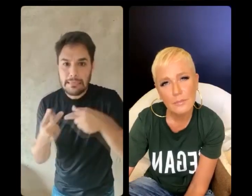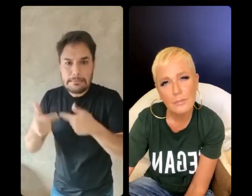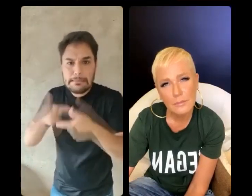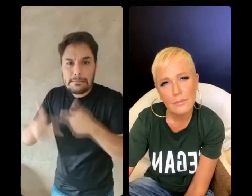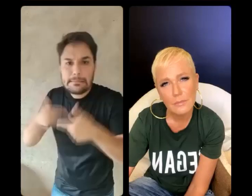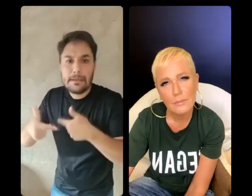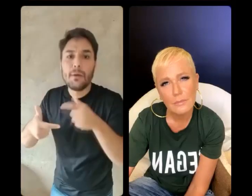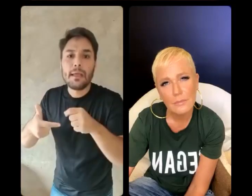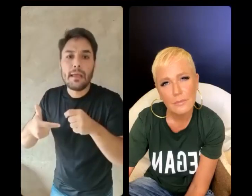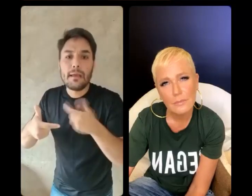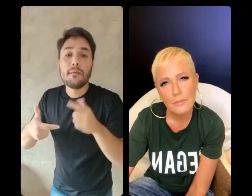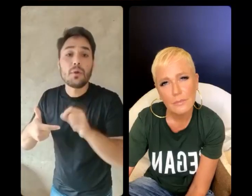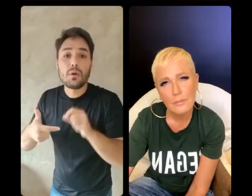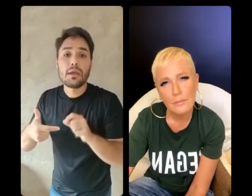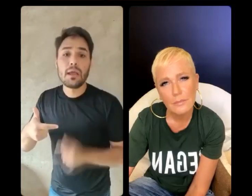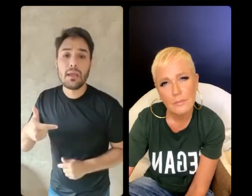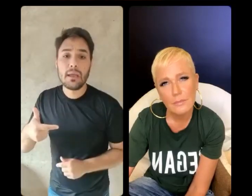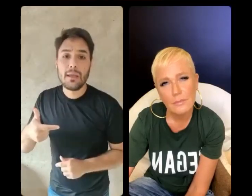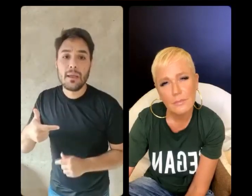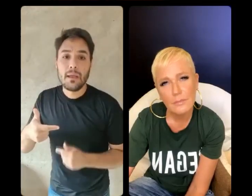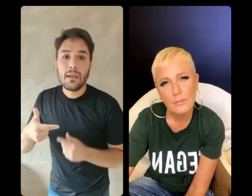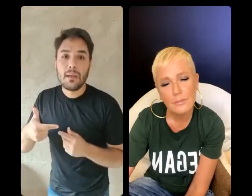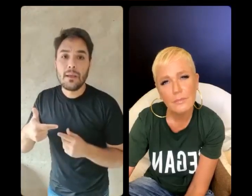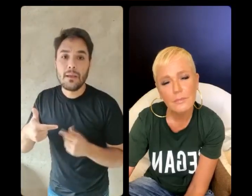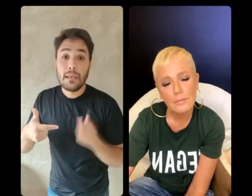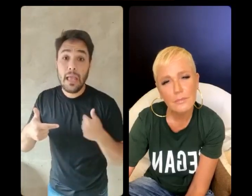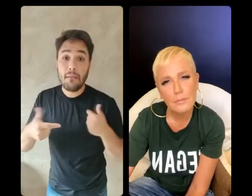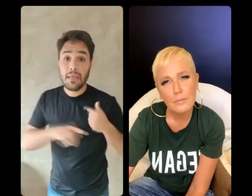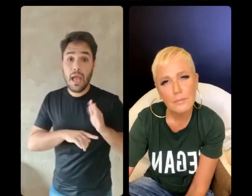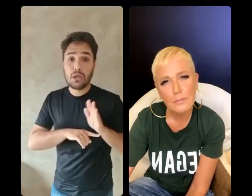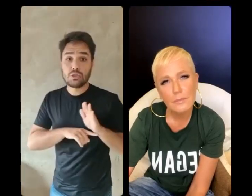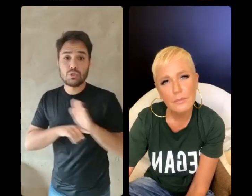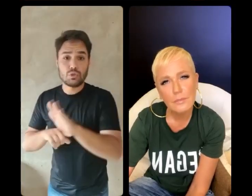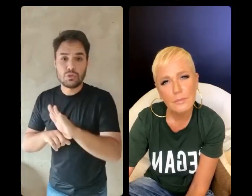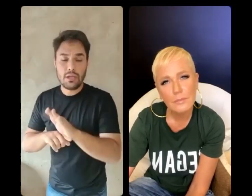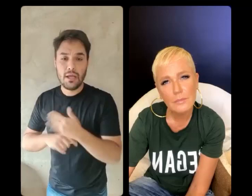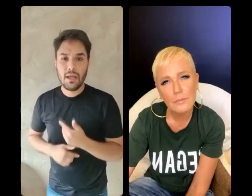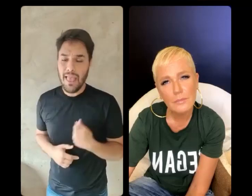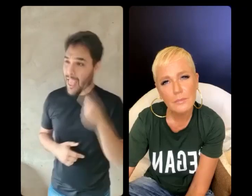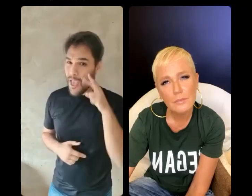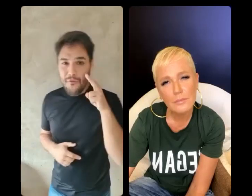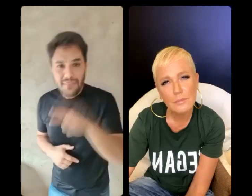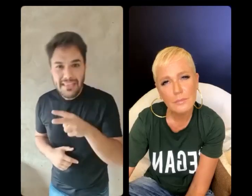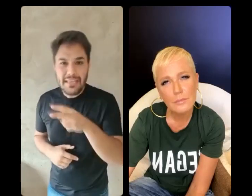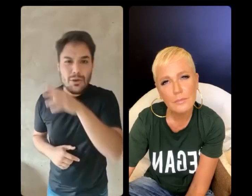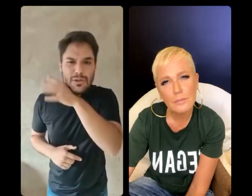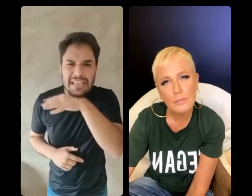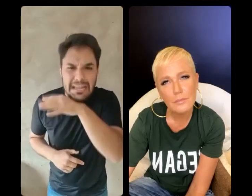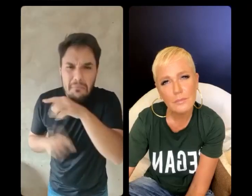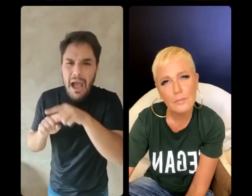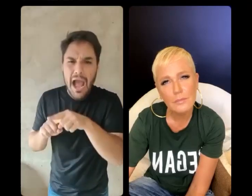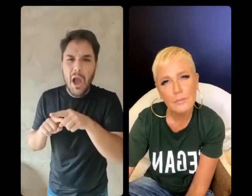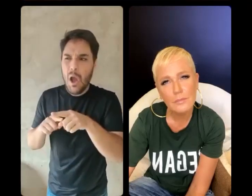buracos quais eram feitos com a minha ajuda. Sabe? Eu vi aqueles animais todos estrupiados.